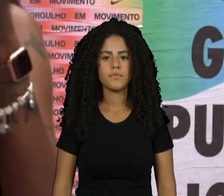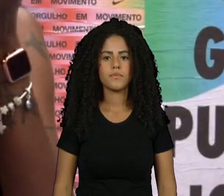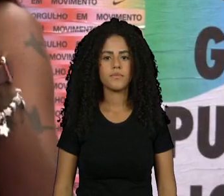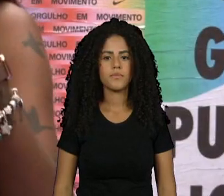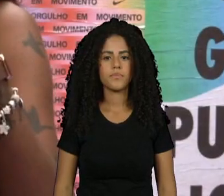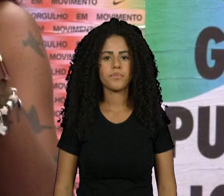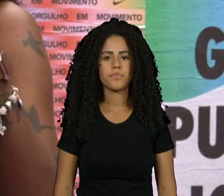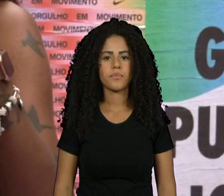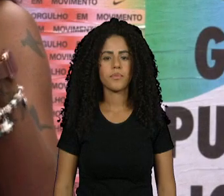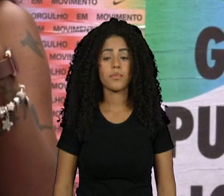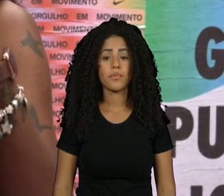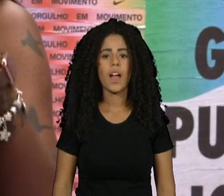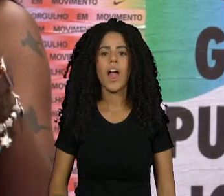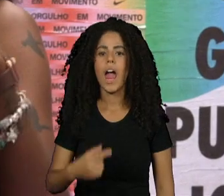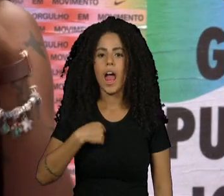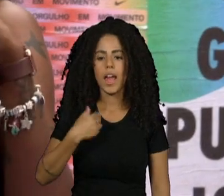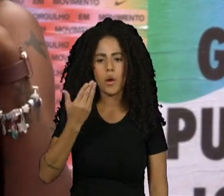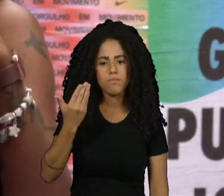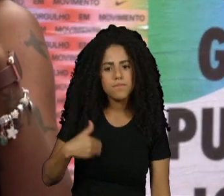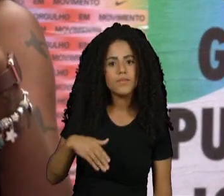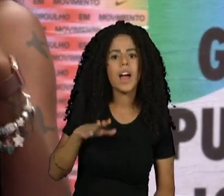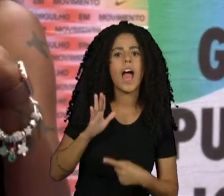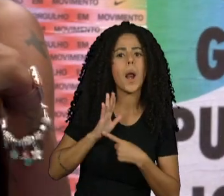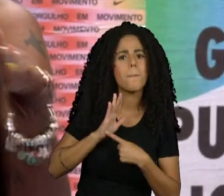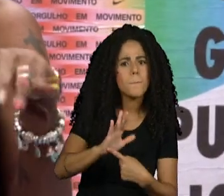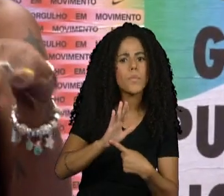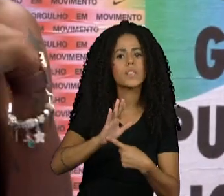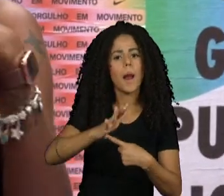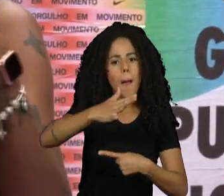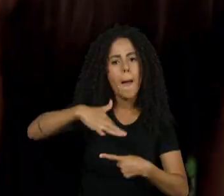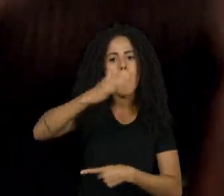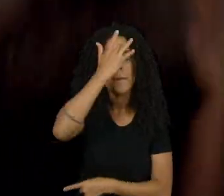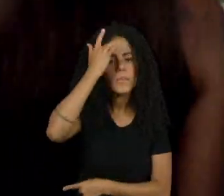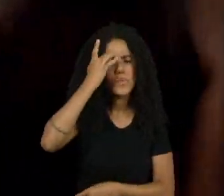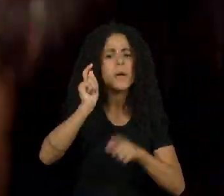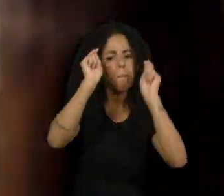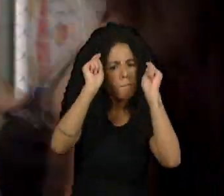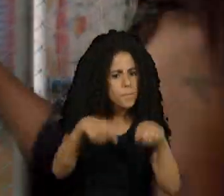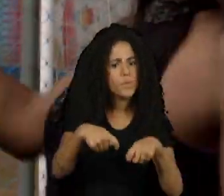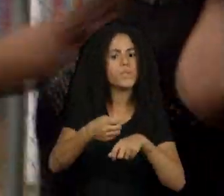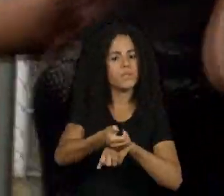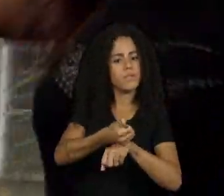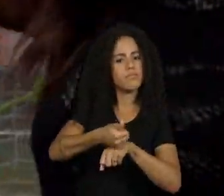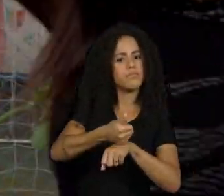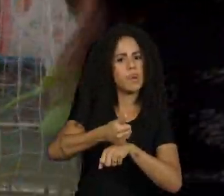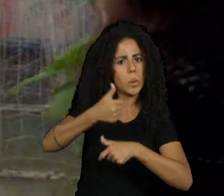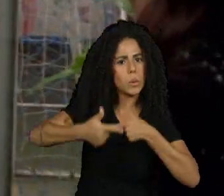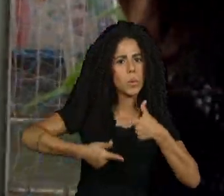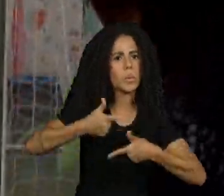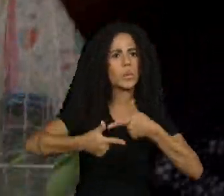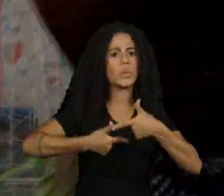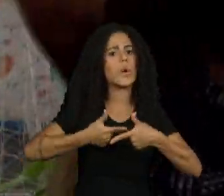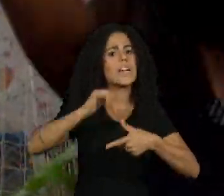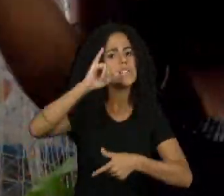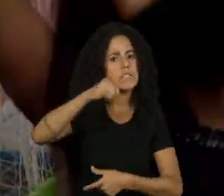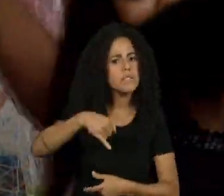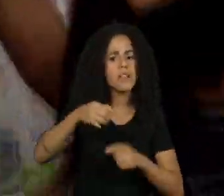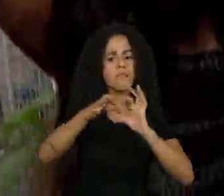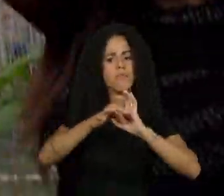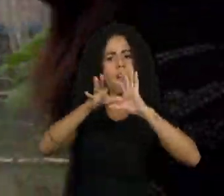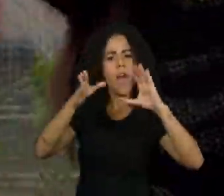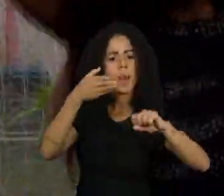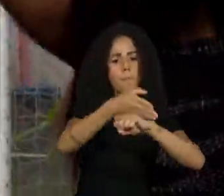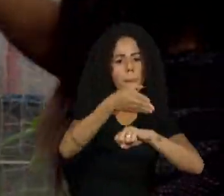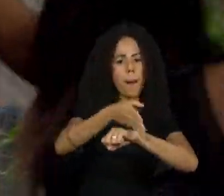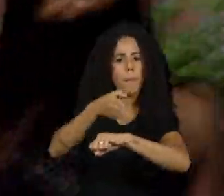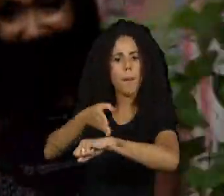Quero usar de mim, enquanto pessoa, enquanto capacidade de poder chegar a lugares e poder estar abrindo mais portas e espaços para as